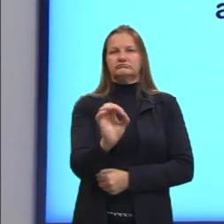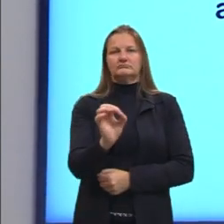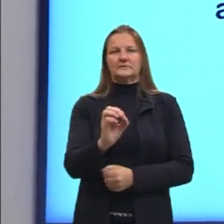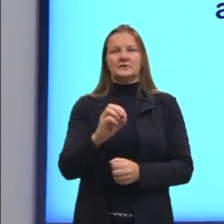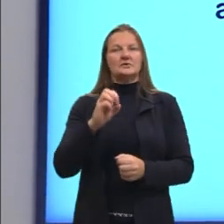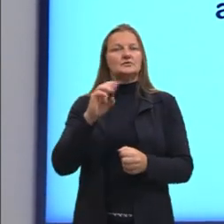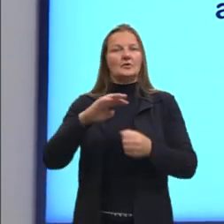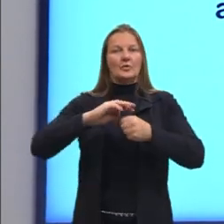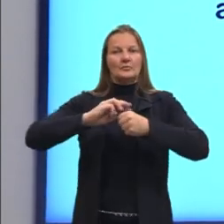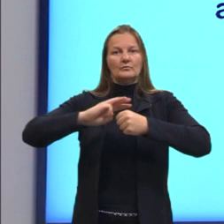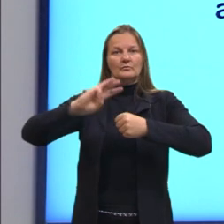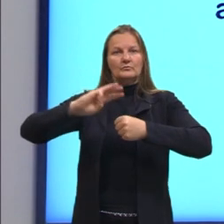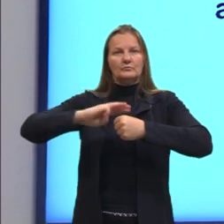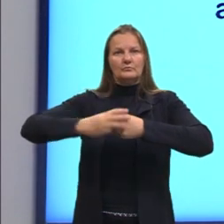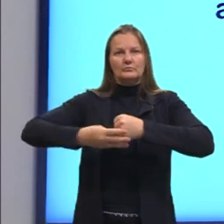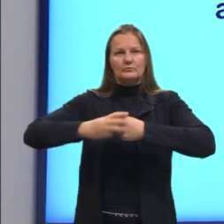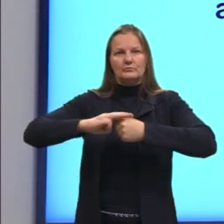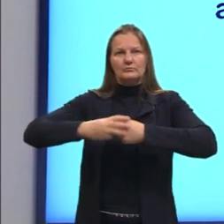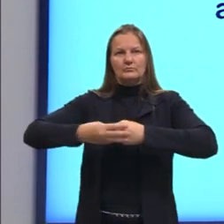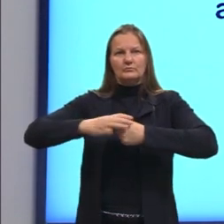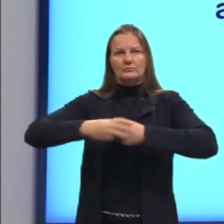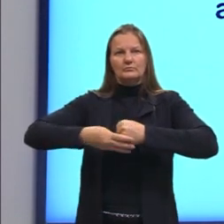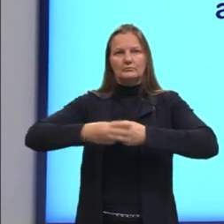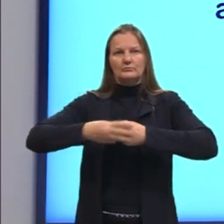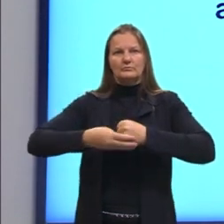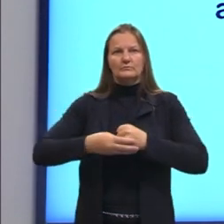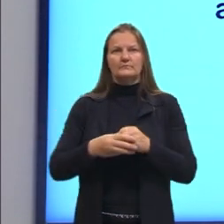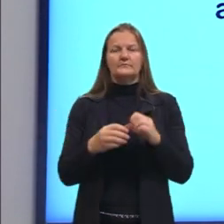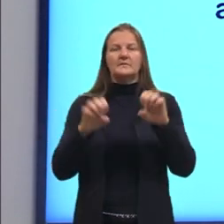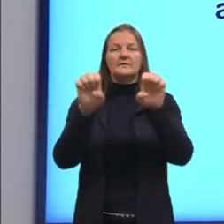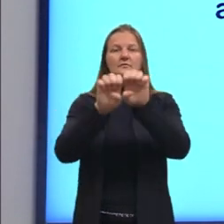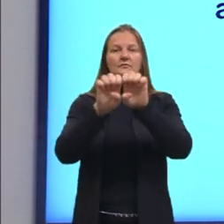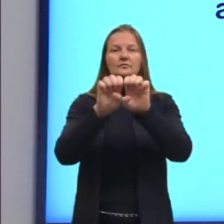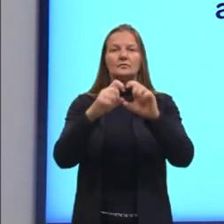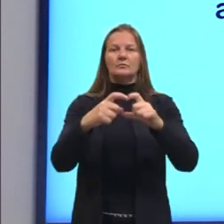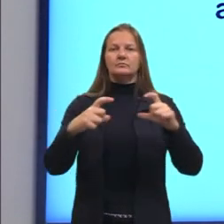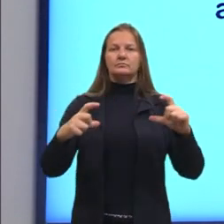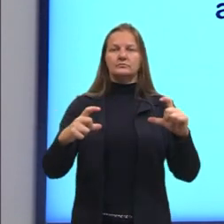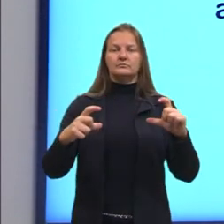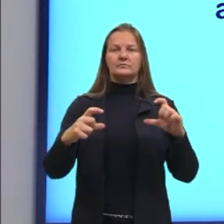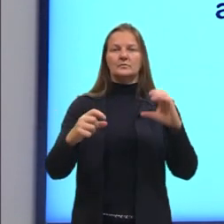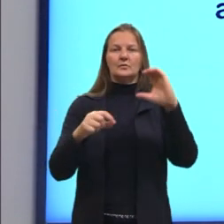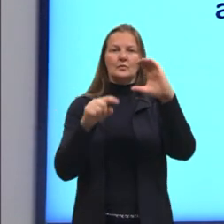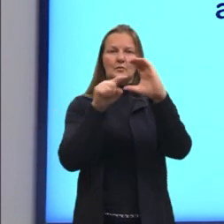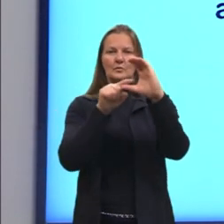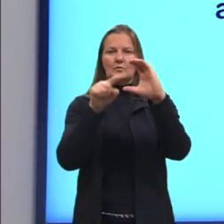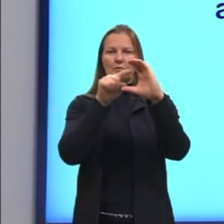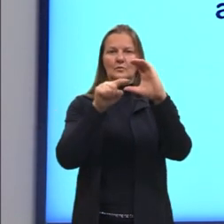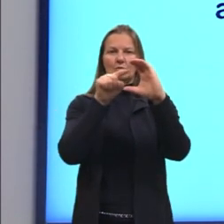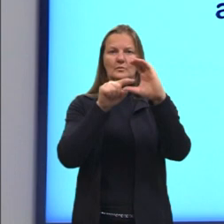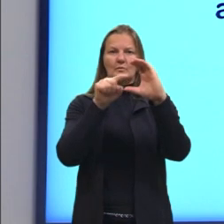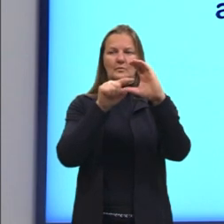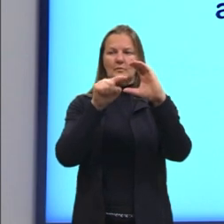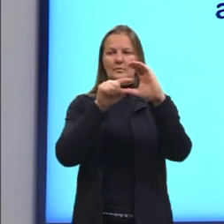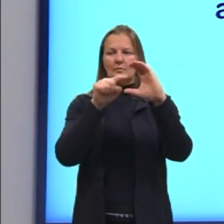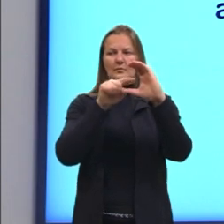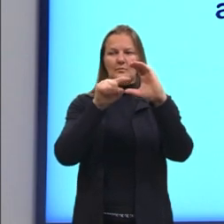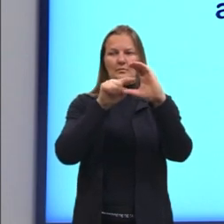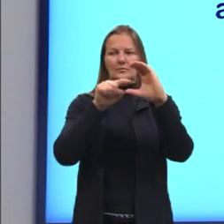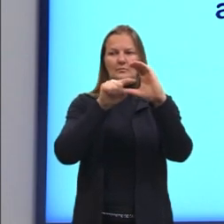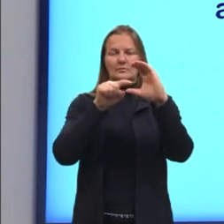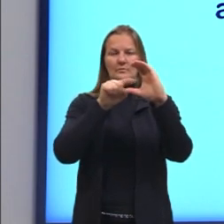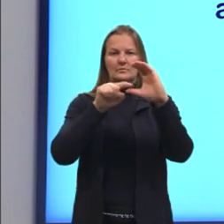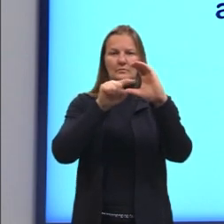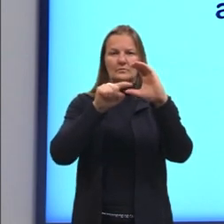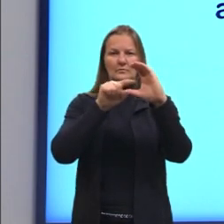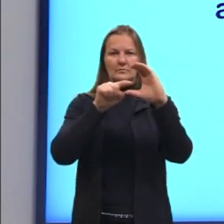membrana. Aqui, nós vemos uma estrutura bem grande, chamada vaculo. Então, também, bem característica